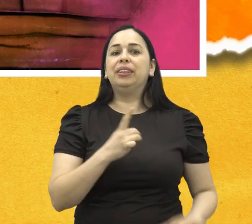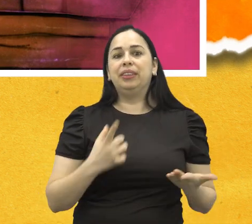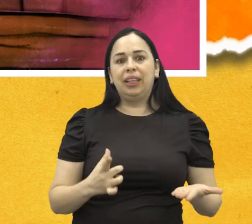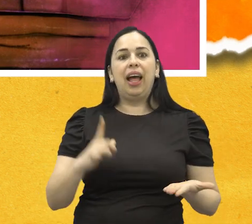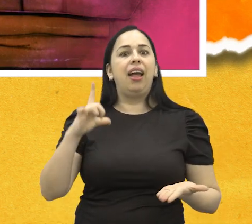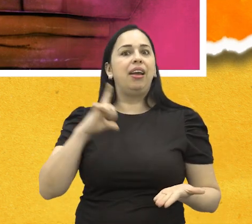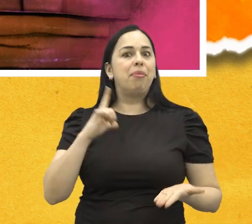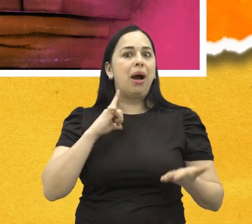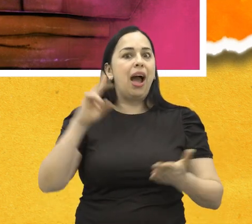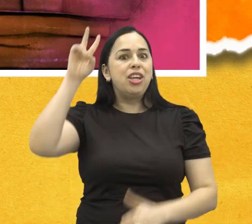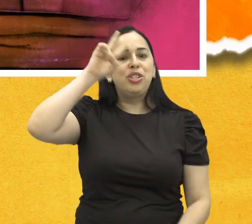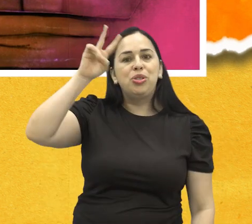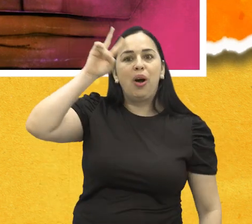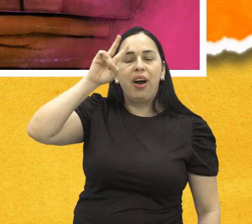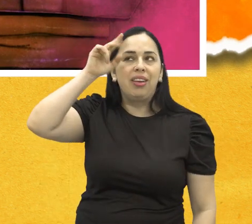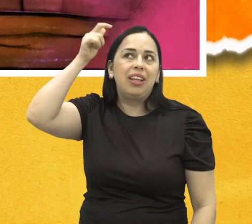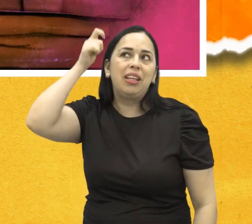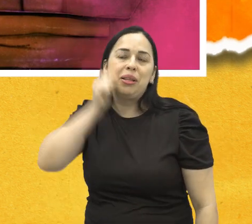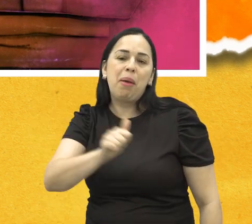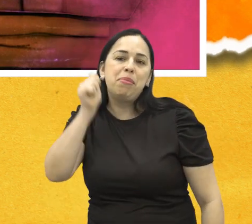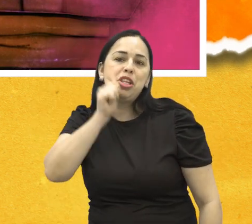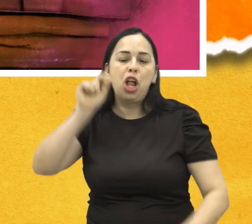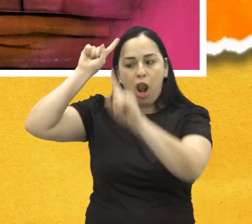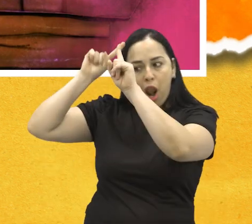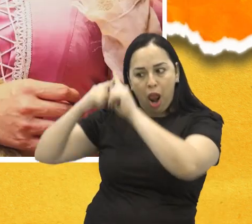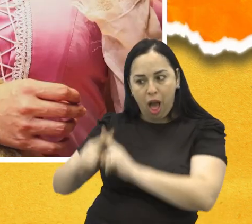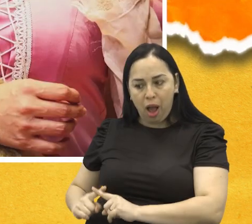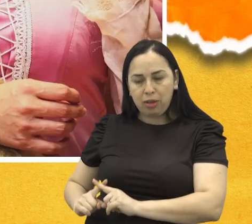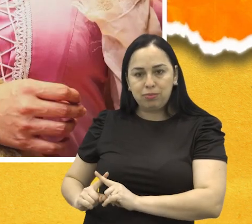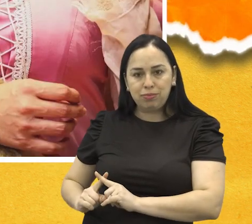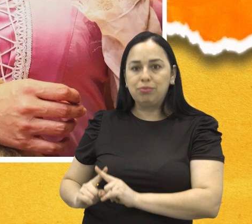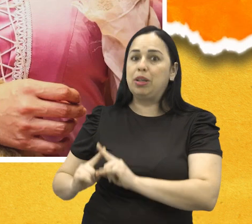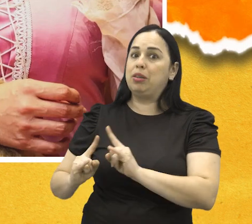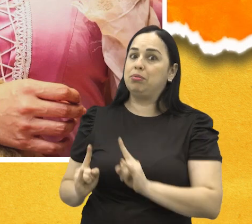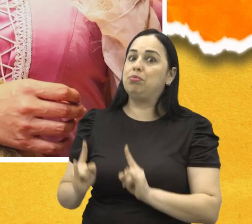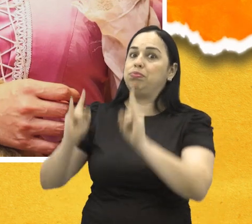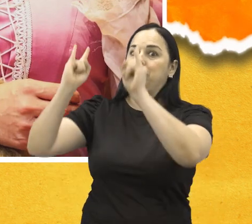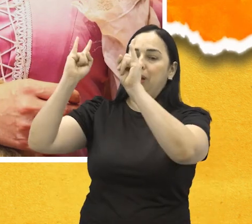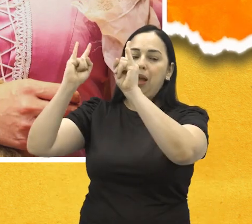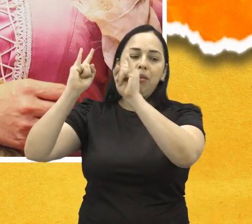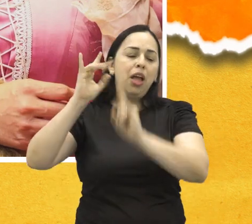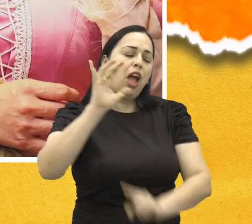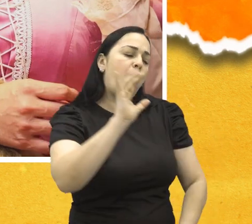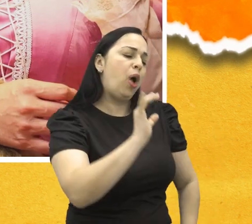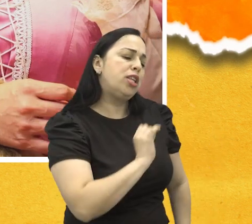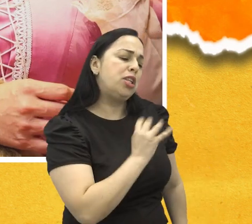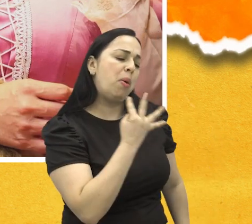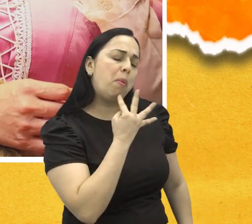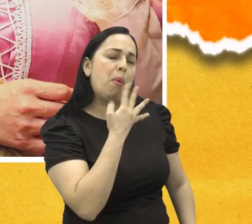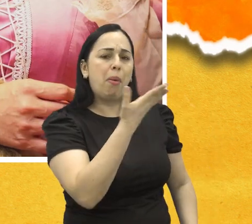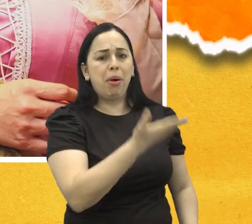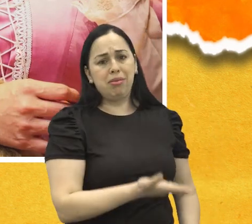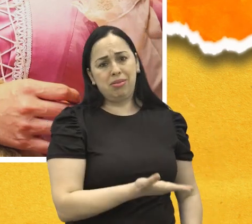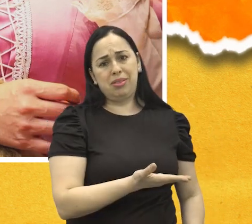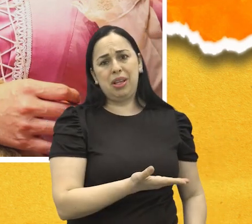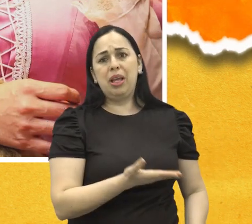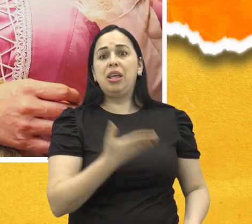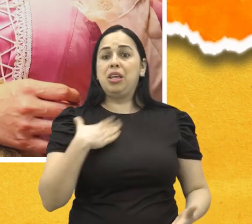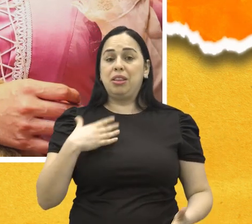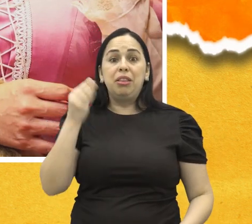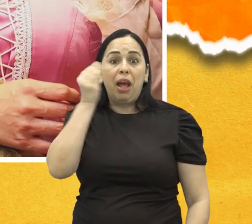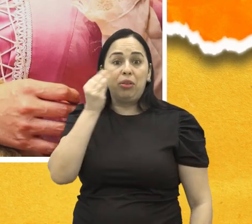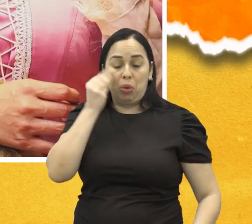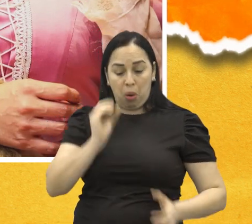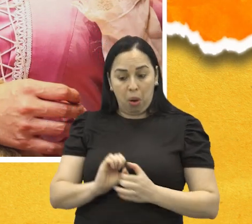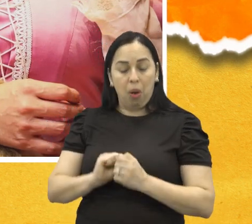espetáculo conta a clássica história da menina de cabelos longos que vive presa em uma torre até conhecer seu amado e fugir em busca da sua